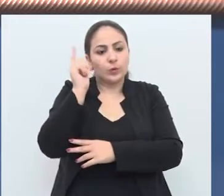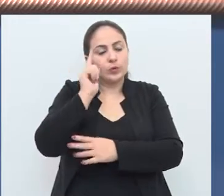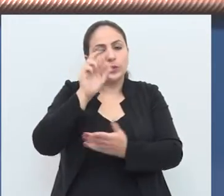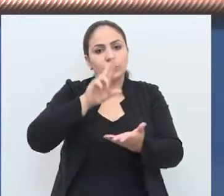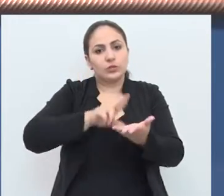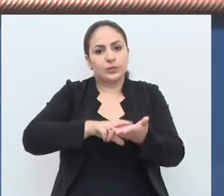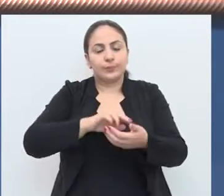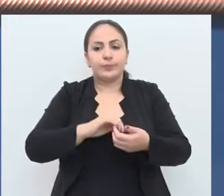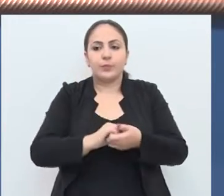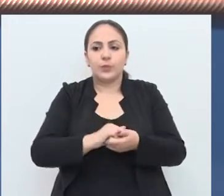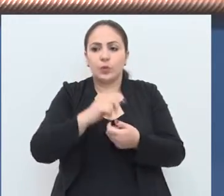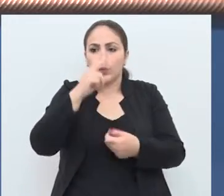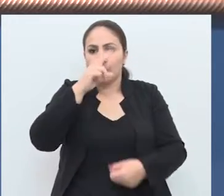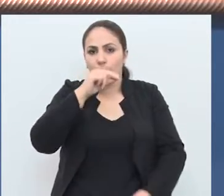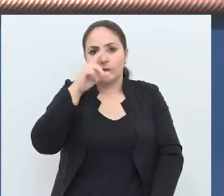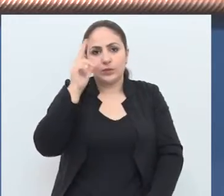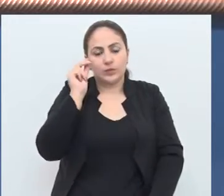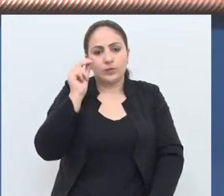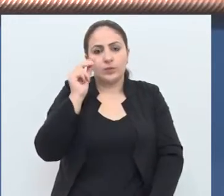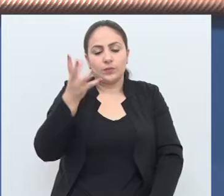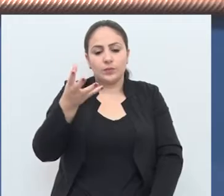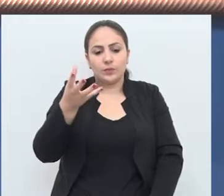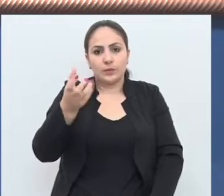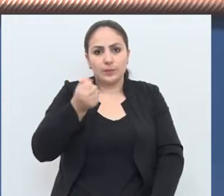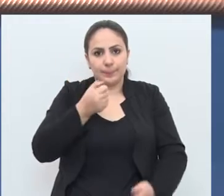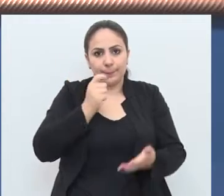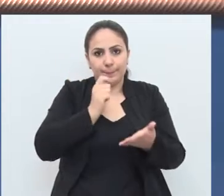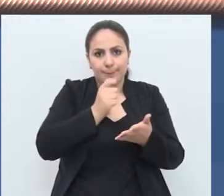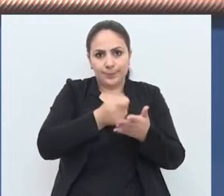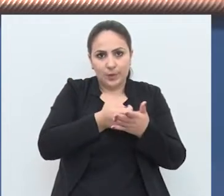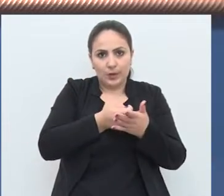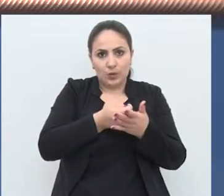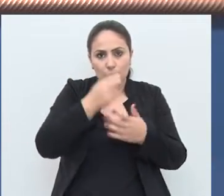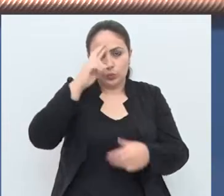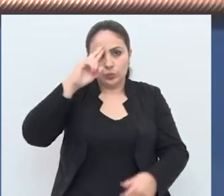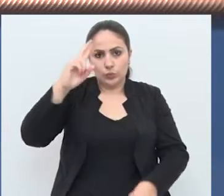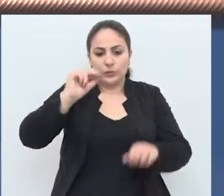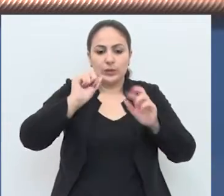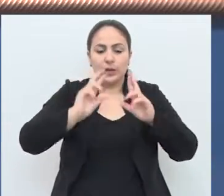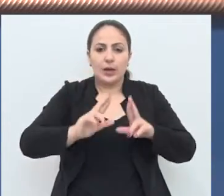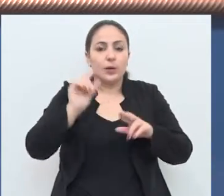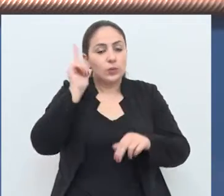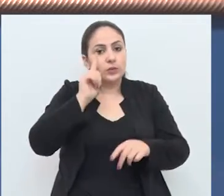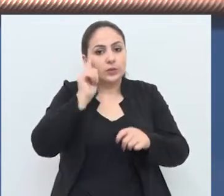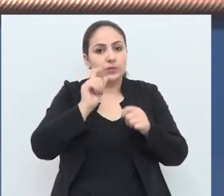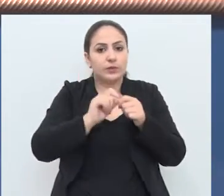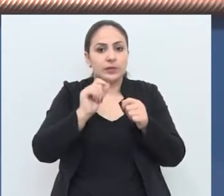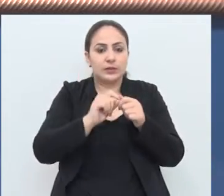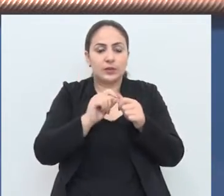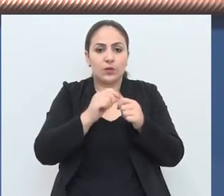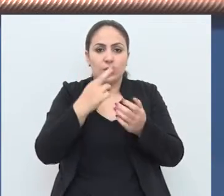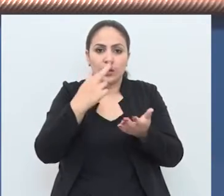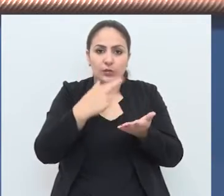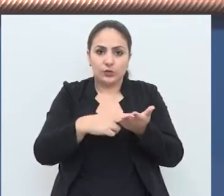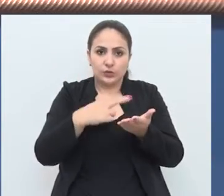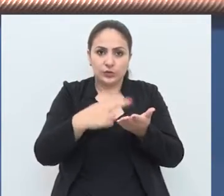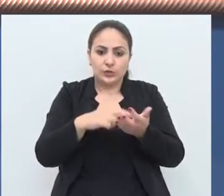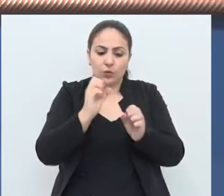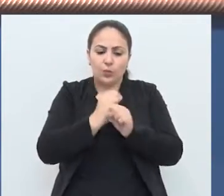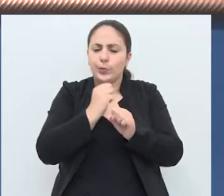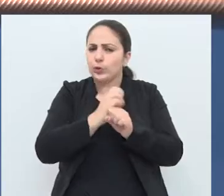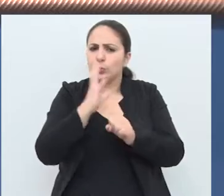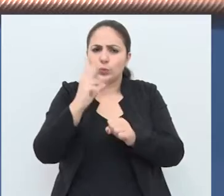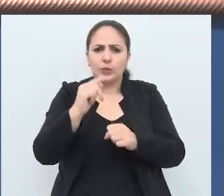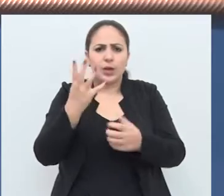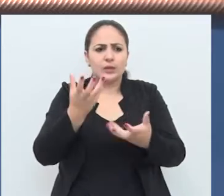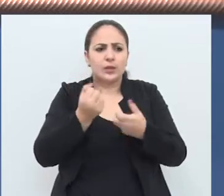para regularizar. O município vai arrecadar, o proprietário do terreno poderá fazer então a sua regularização da sua obra e